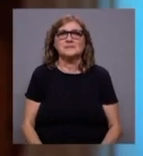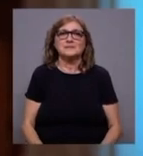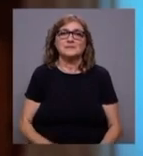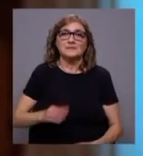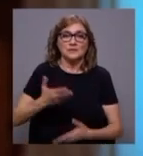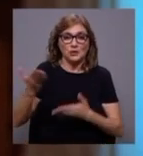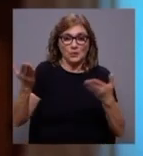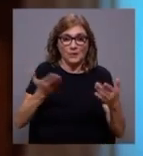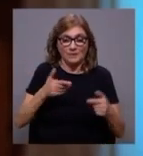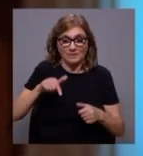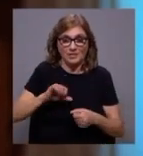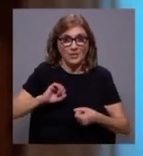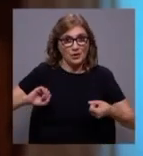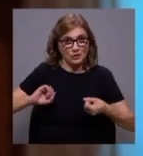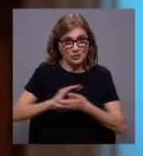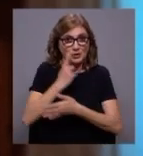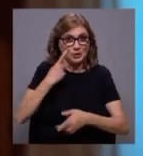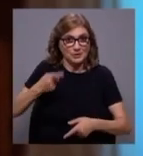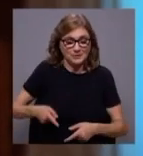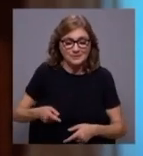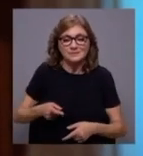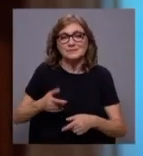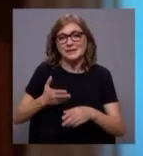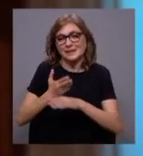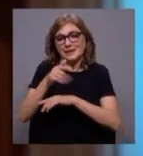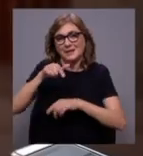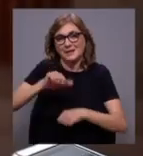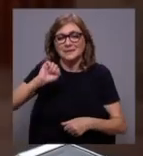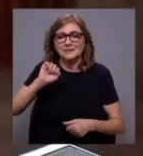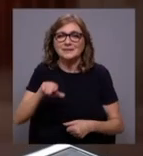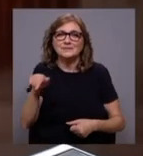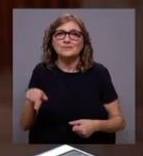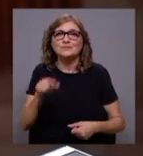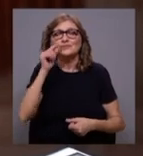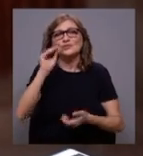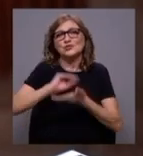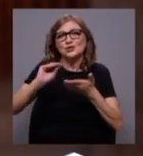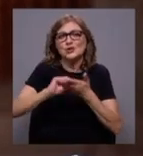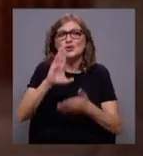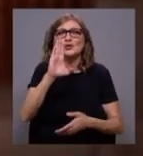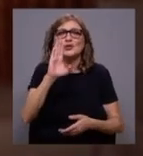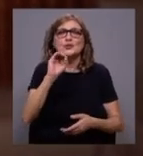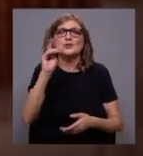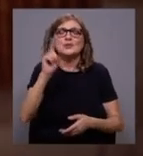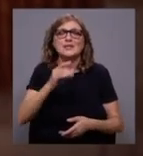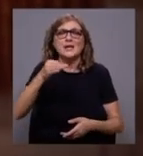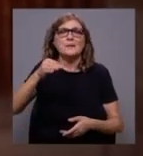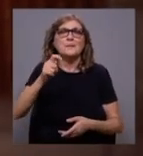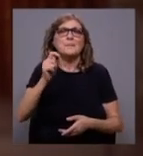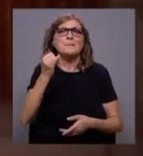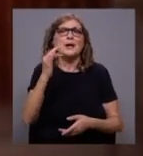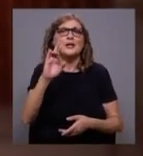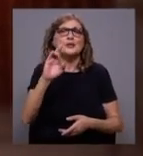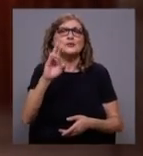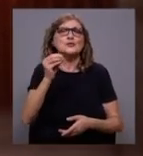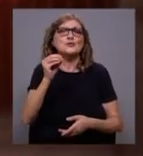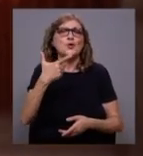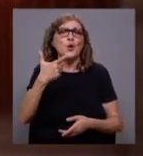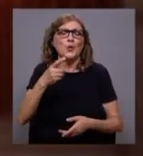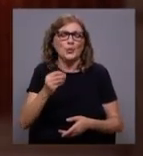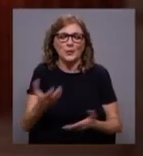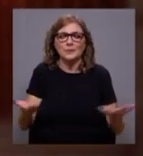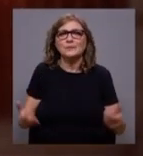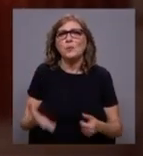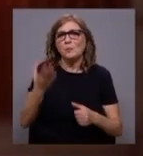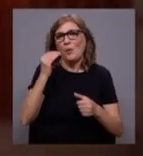Convidado deste Telejornal Especial, em direto do Palácio de Mafra, o escritor José Luís Peixoto. Boa noite, bem-vindo. Olá, muito boa noite. Muitas ligações